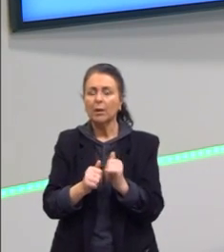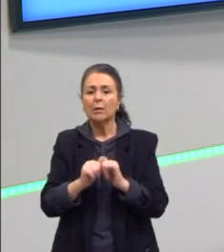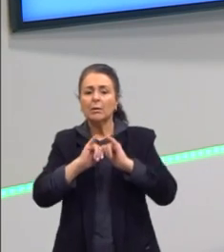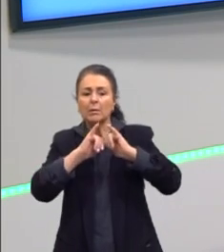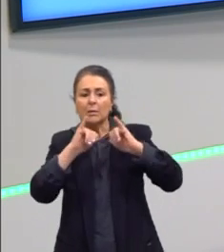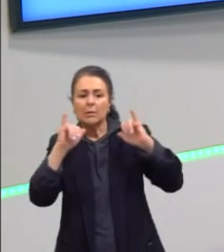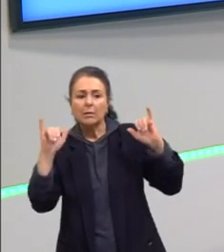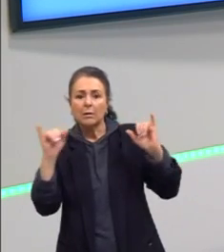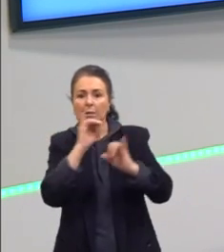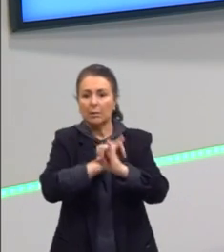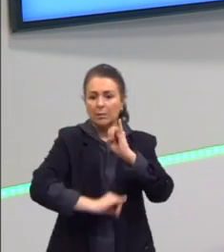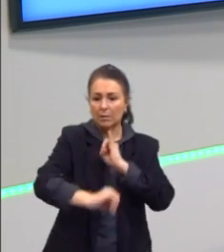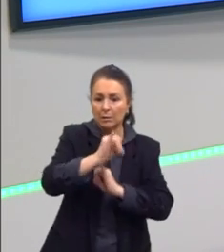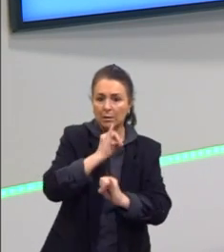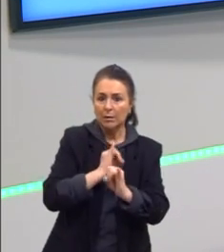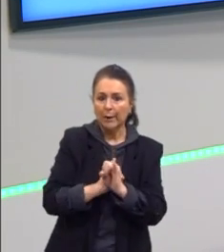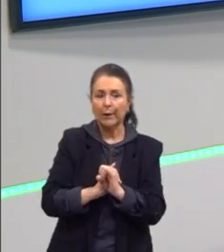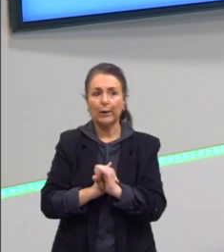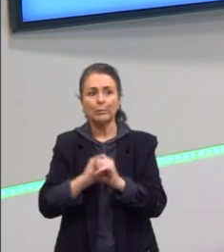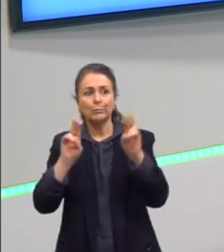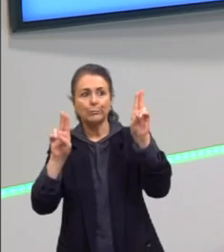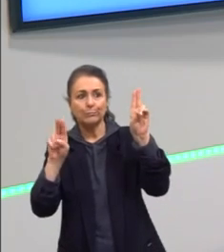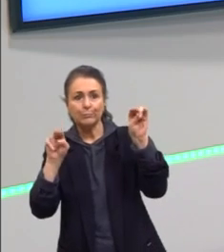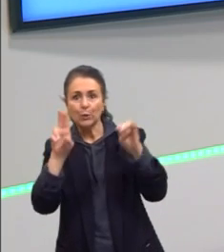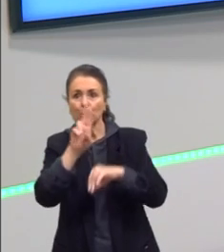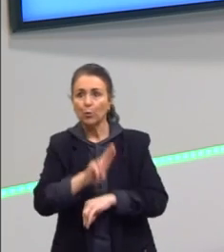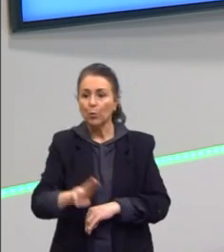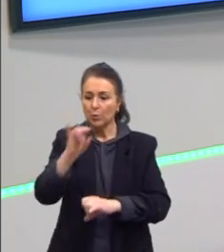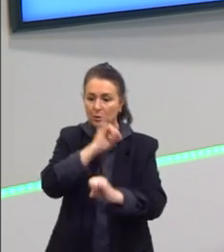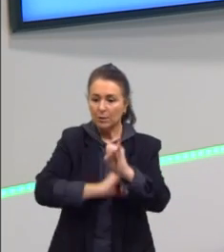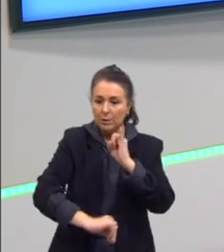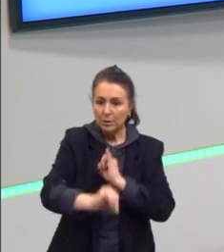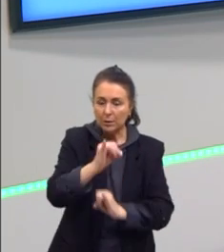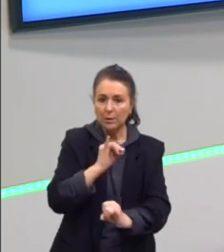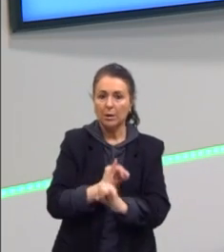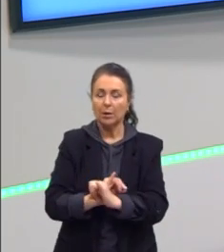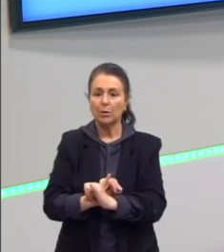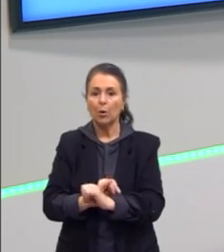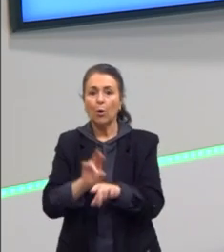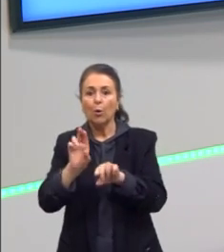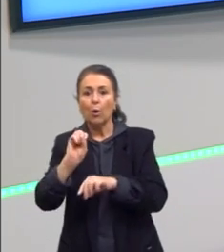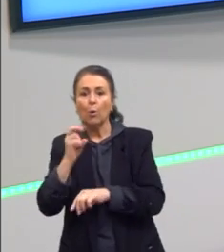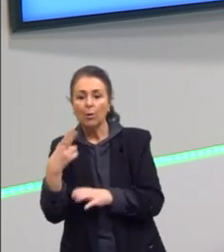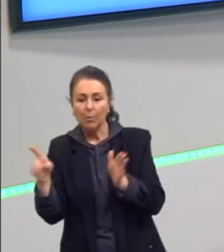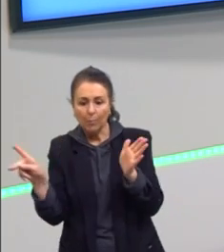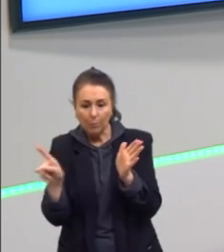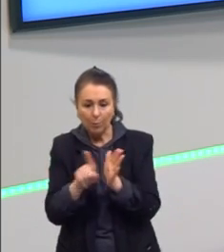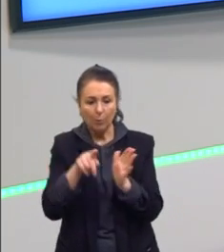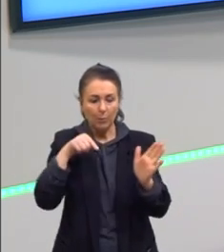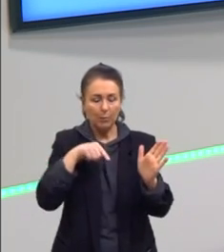sobre a internet ou que cita o uso da internet, seja na própria questão.